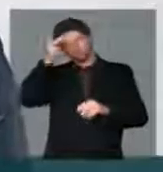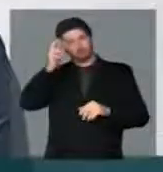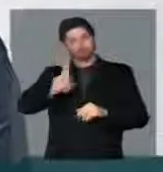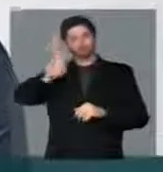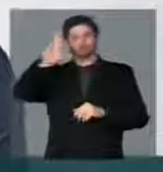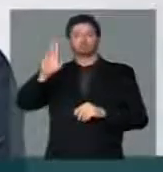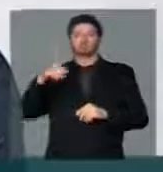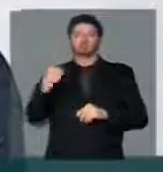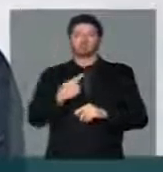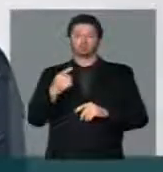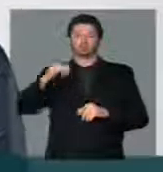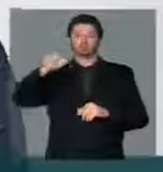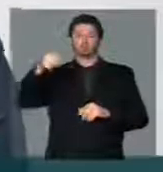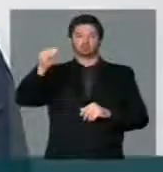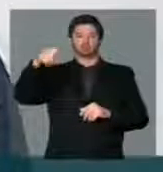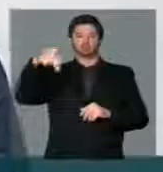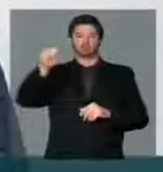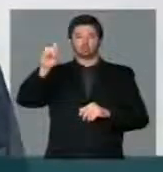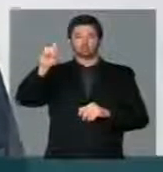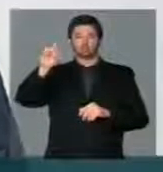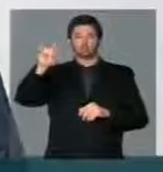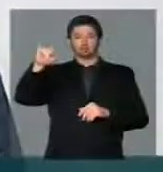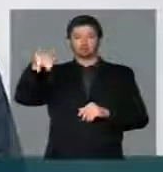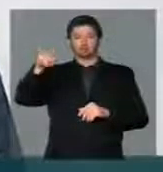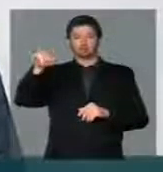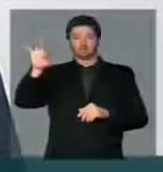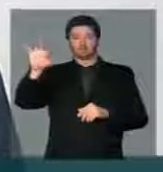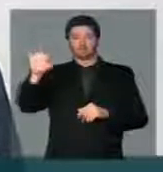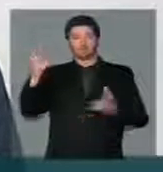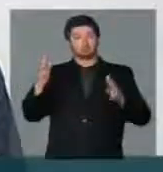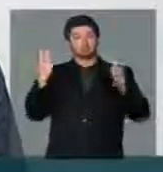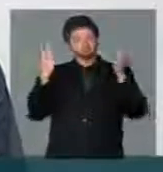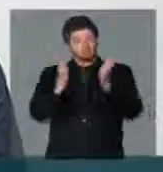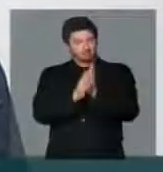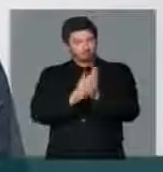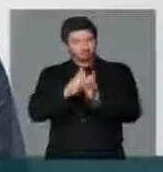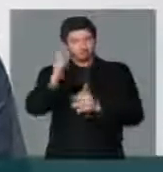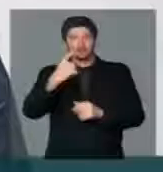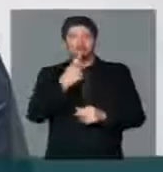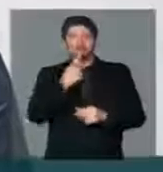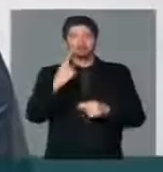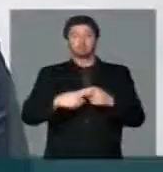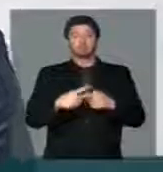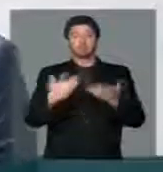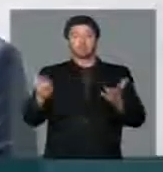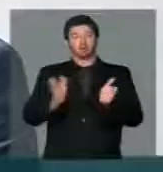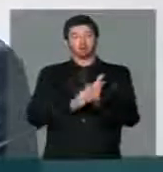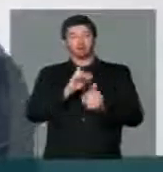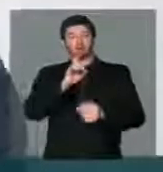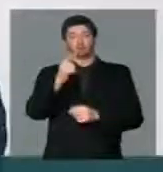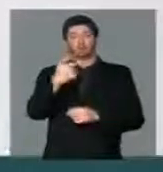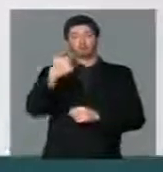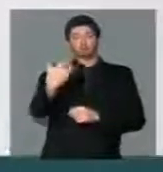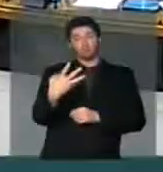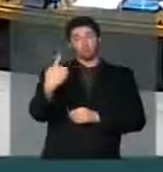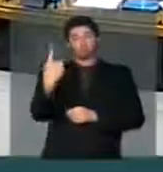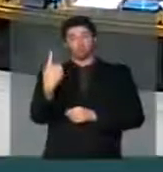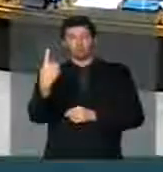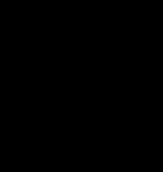da cidade, que é o nosso prefeito Jonas Donizete. Portanto, parabéns Campinas pelos seus 241 anos. Muito obrigado, presidente. presidente.